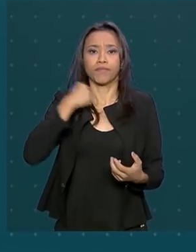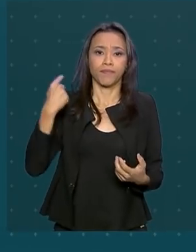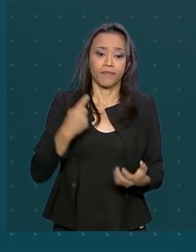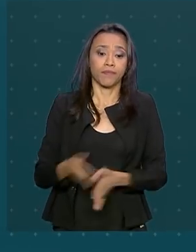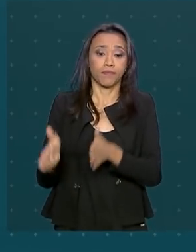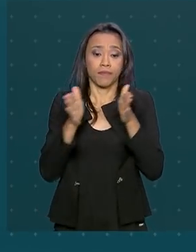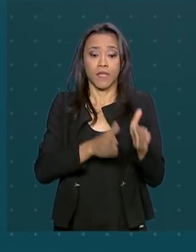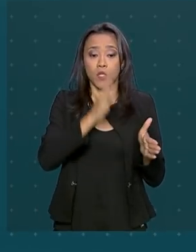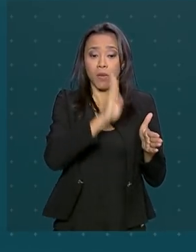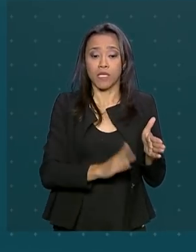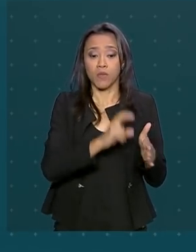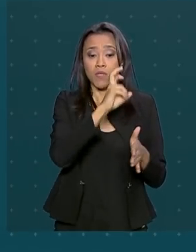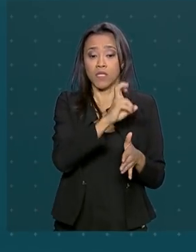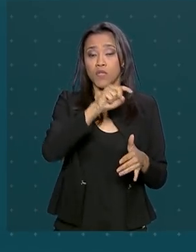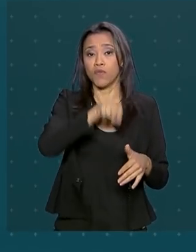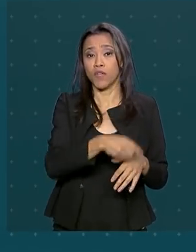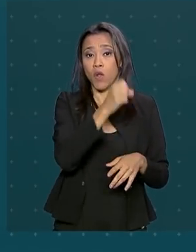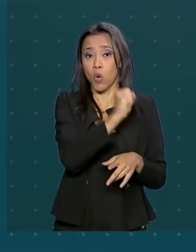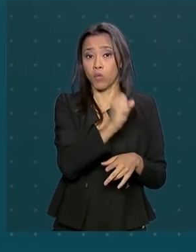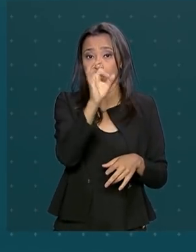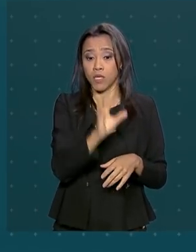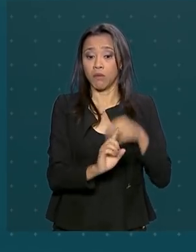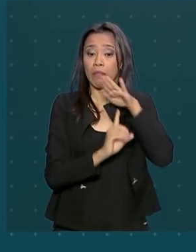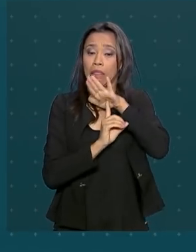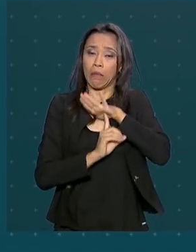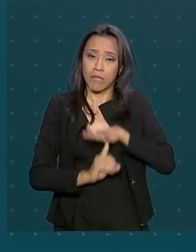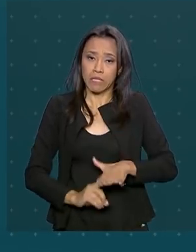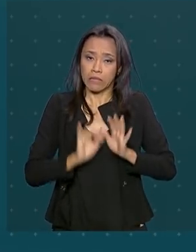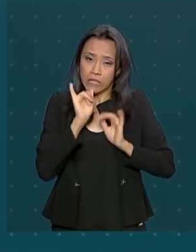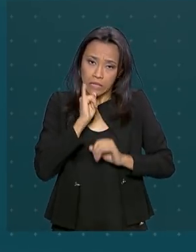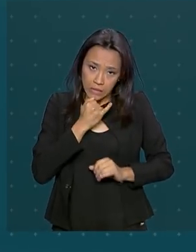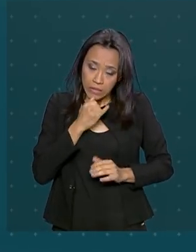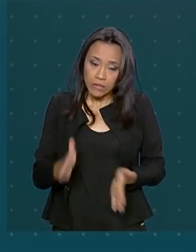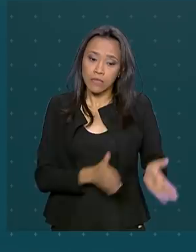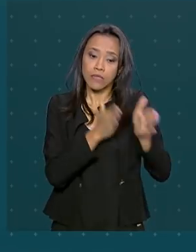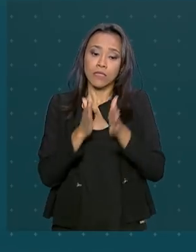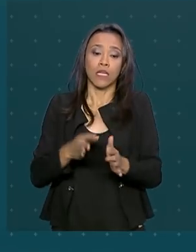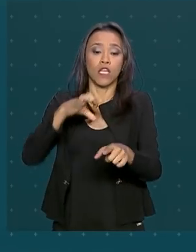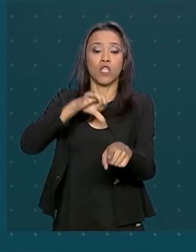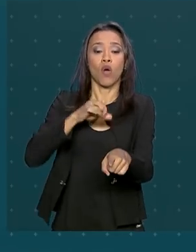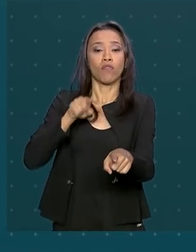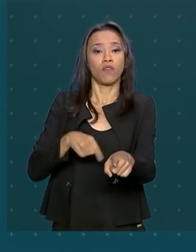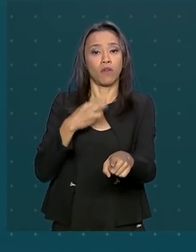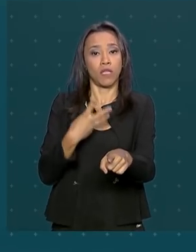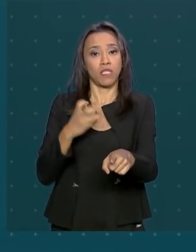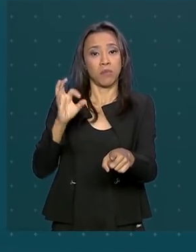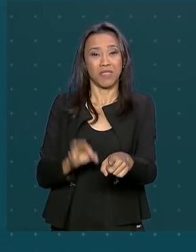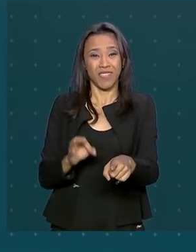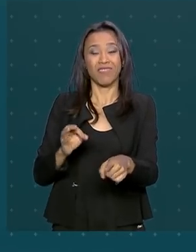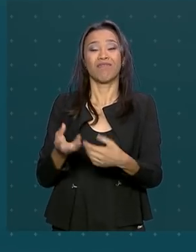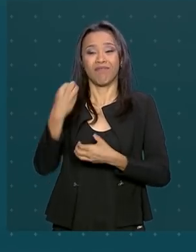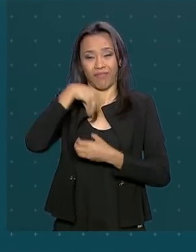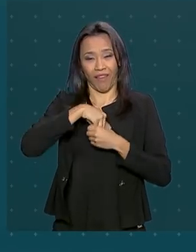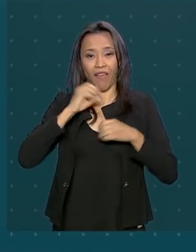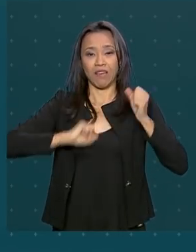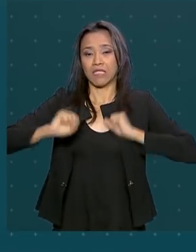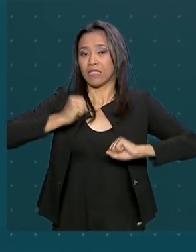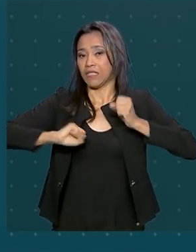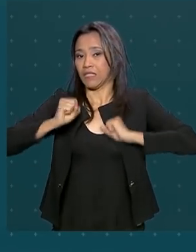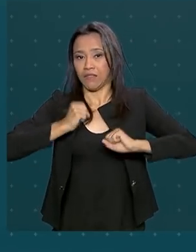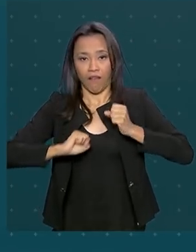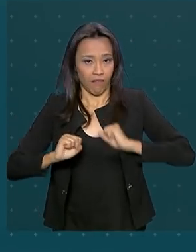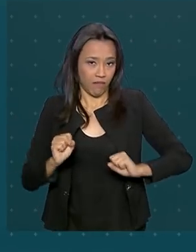,8% das pessoas têm depressão e 9,3% precisam lidar com a ansiedade. E a